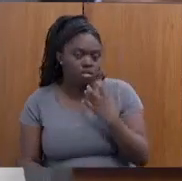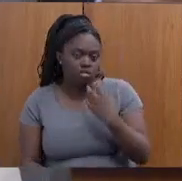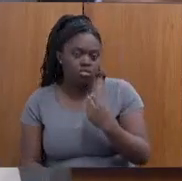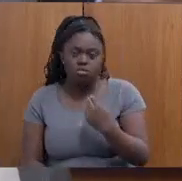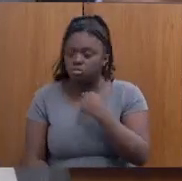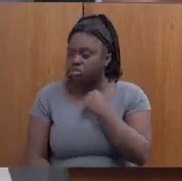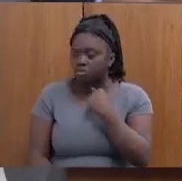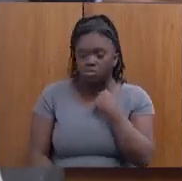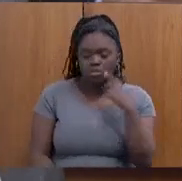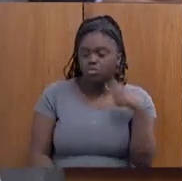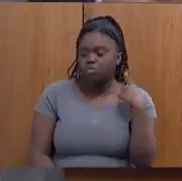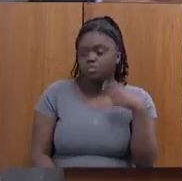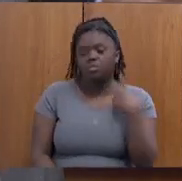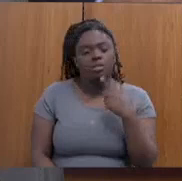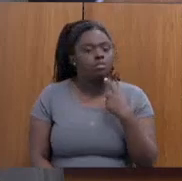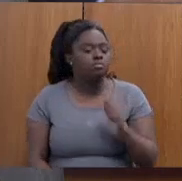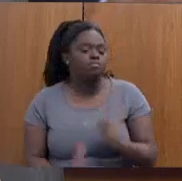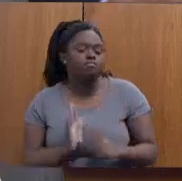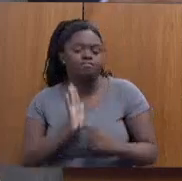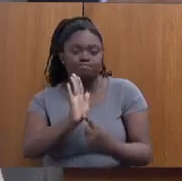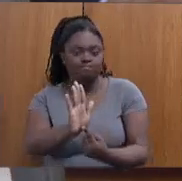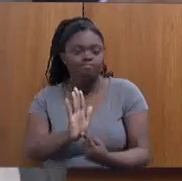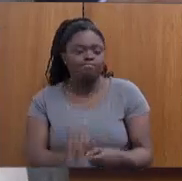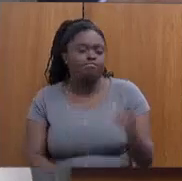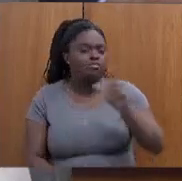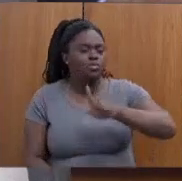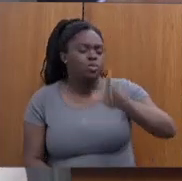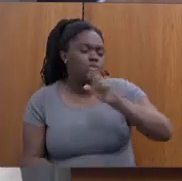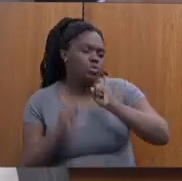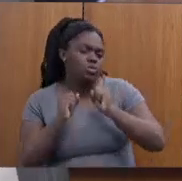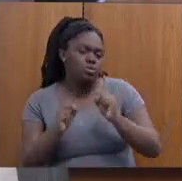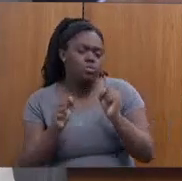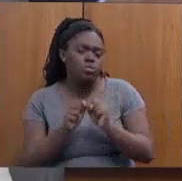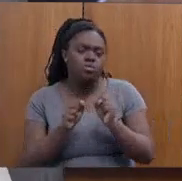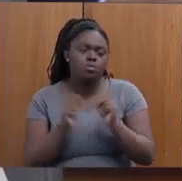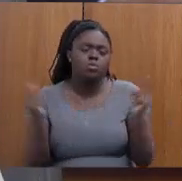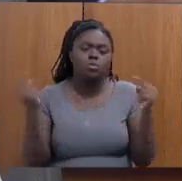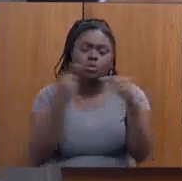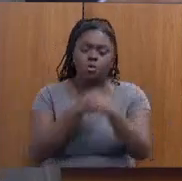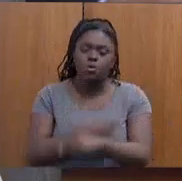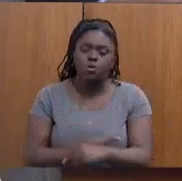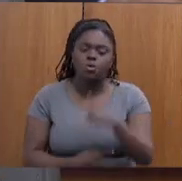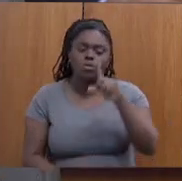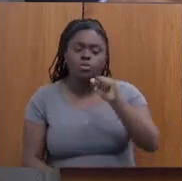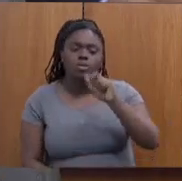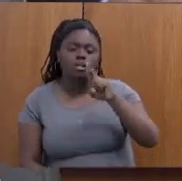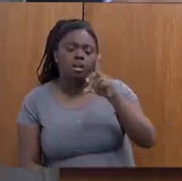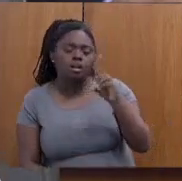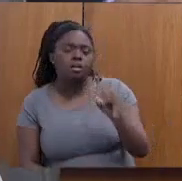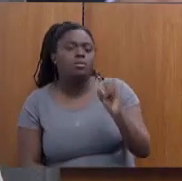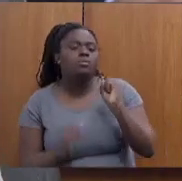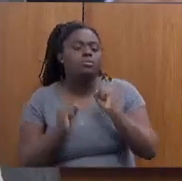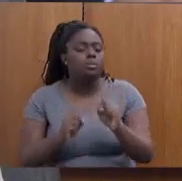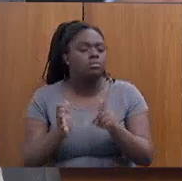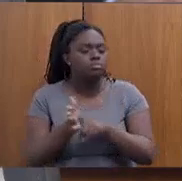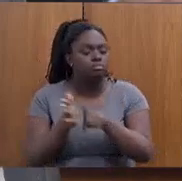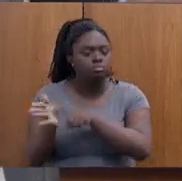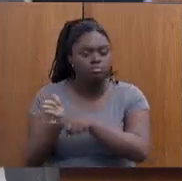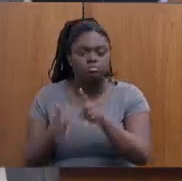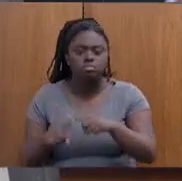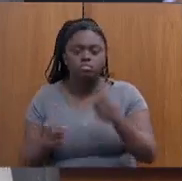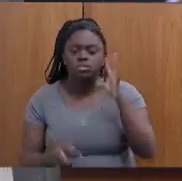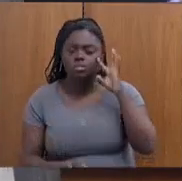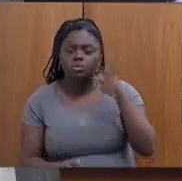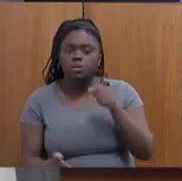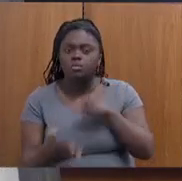deputado, não pode ser colocado em xeque. É lógico, você pode fazer um contralaudo, pode questionar, mas, assim, eu acho uma denúncia,